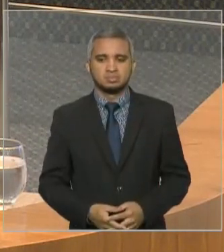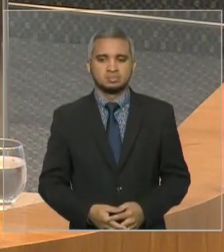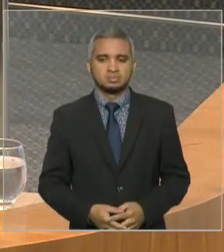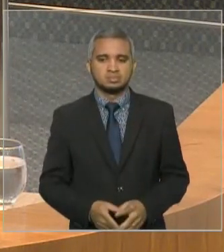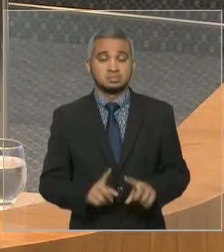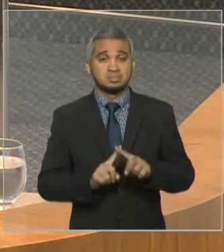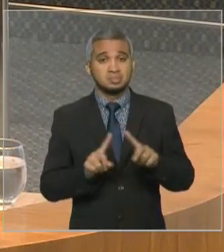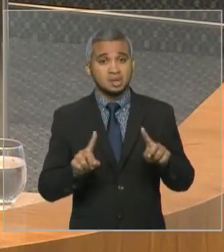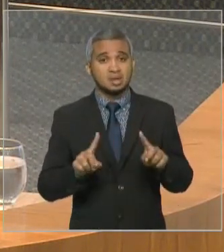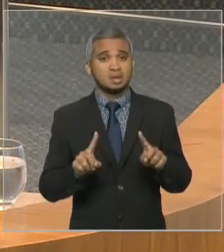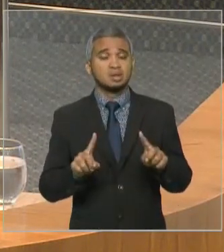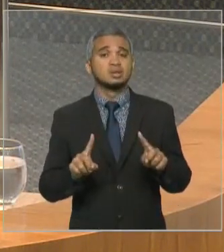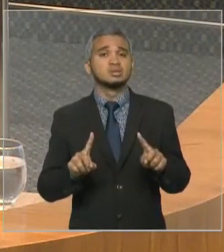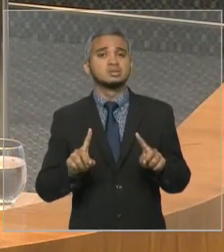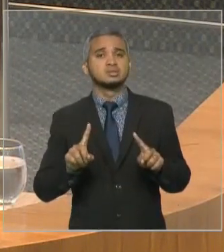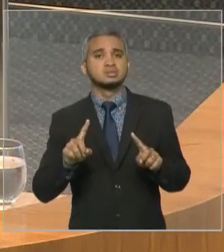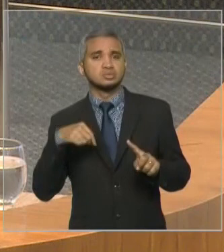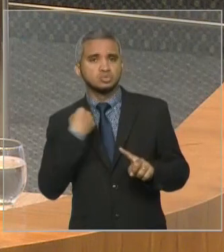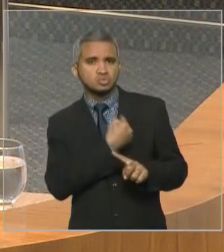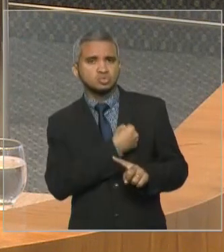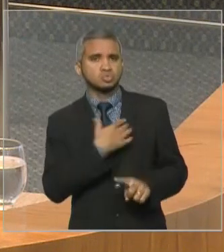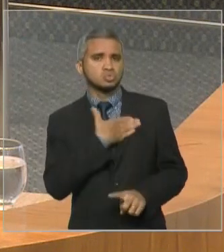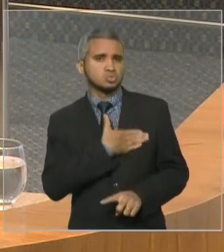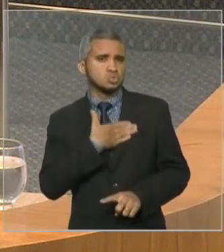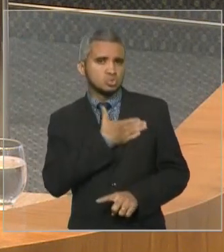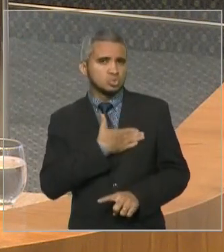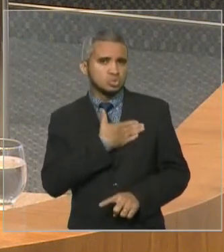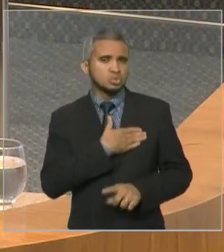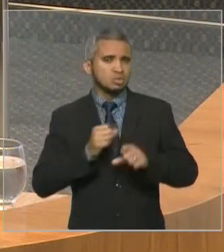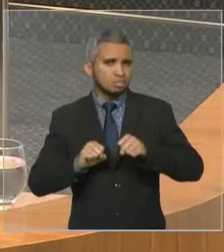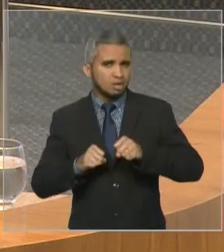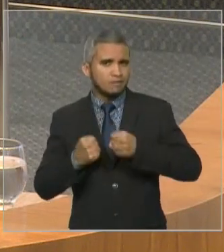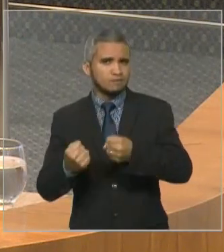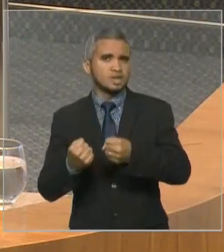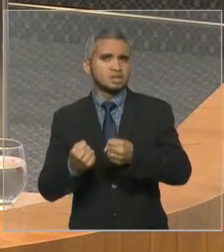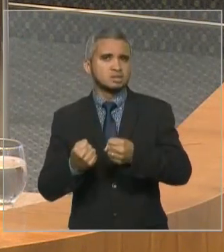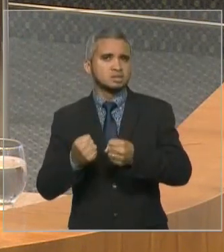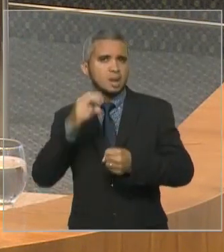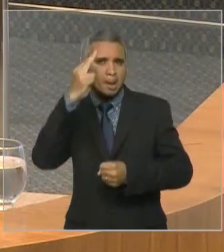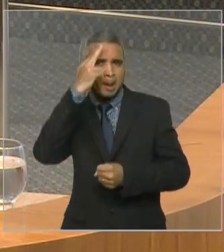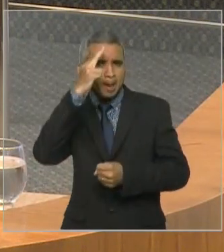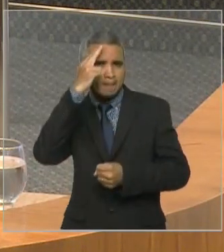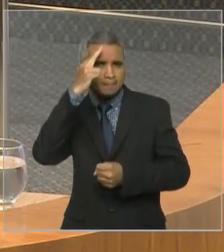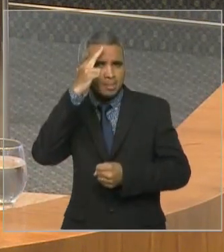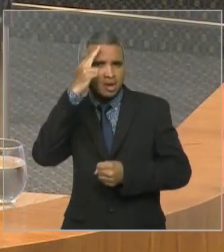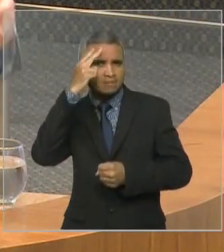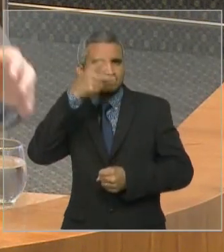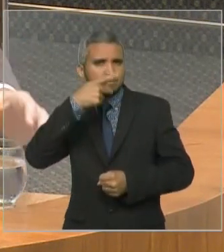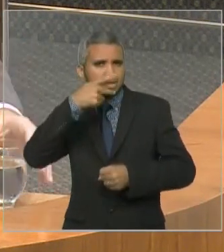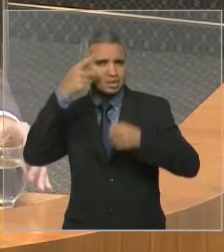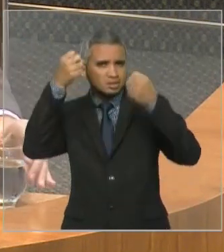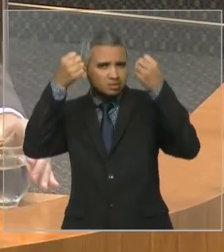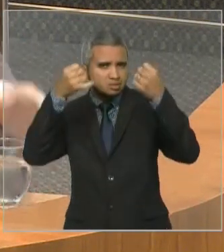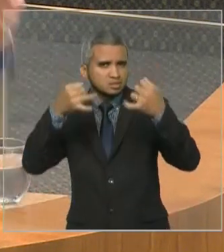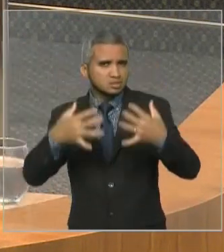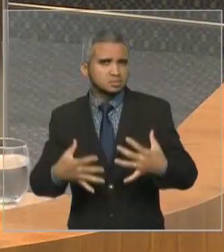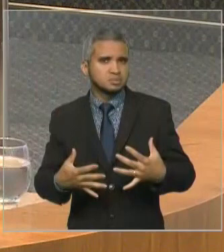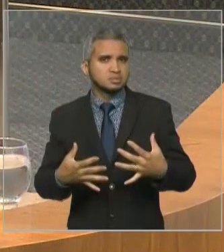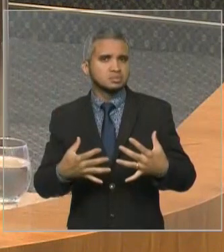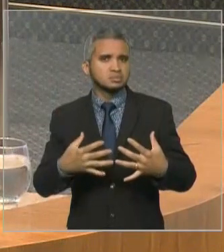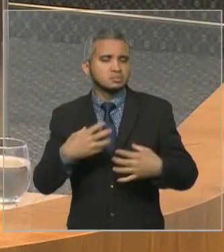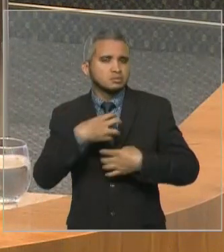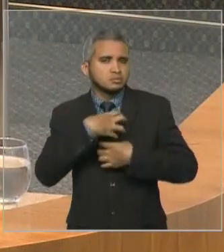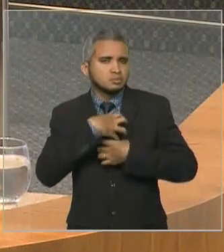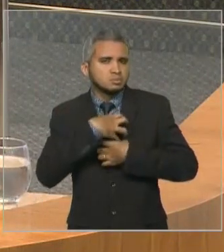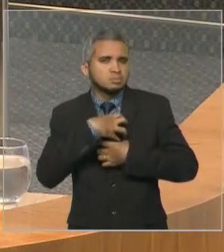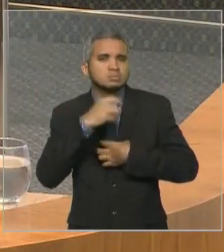de defender as boas coisas que foram feitas, é uma tranquilidade sair sabendo que tem aqui nesta